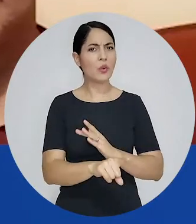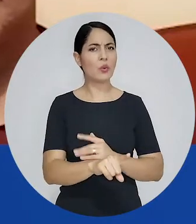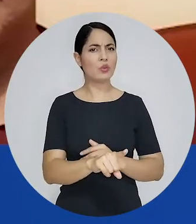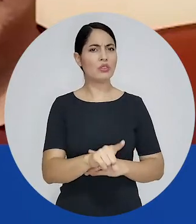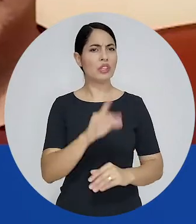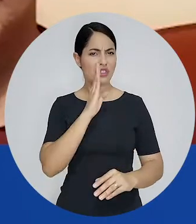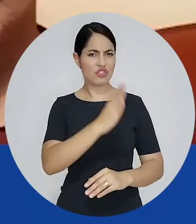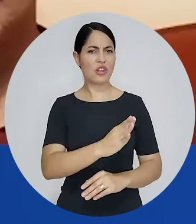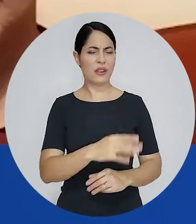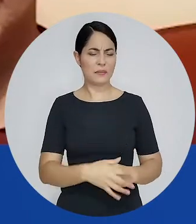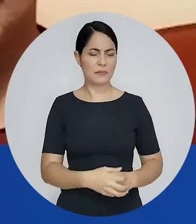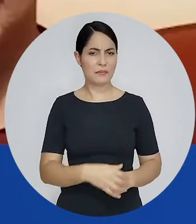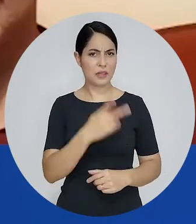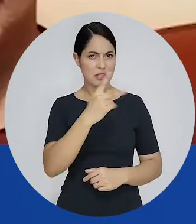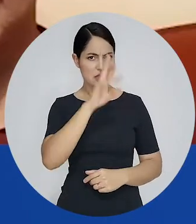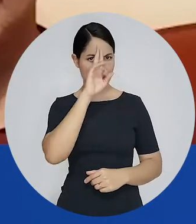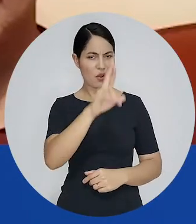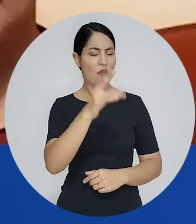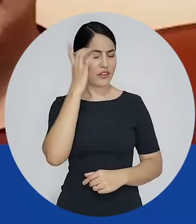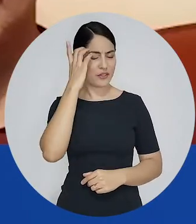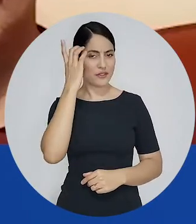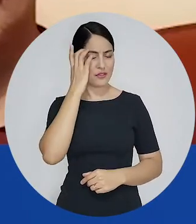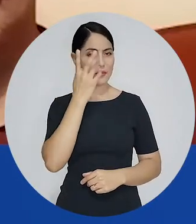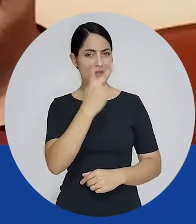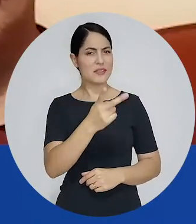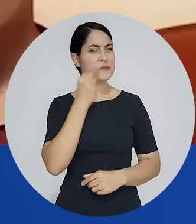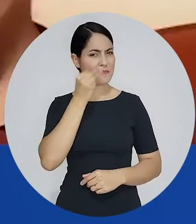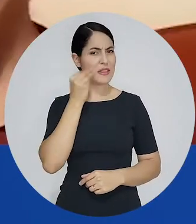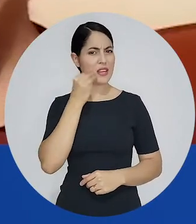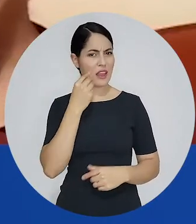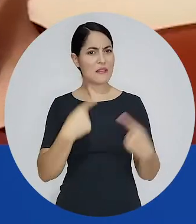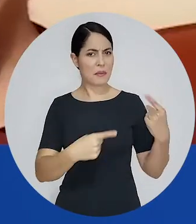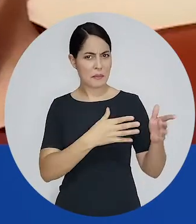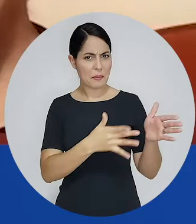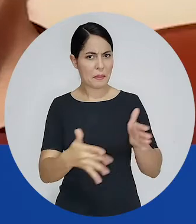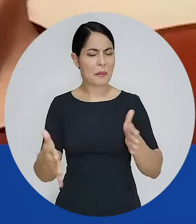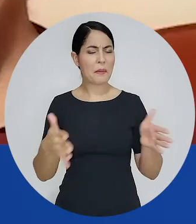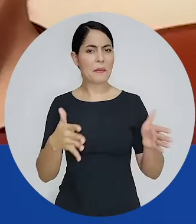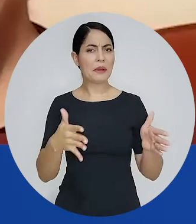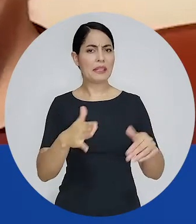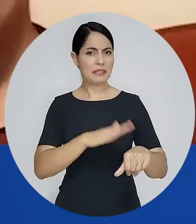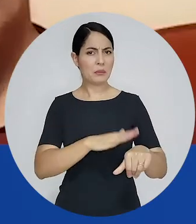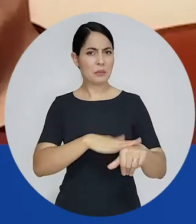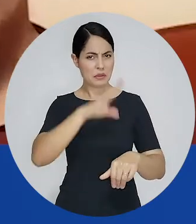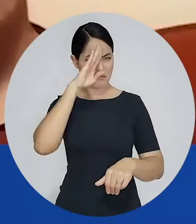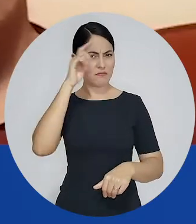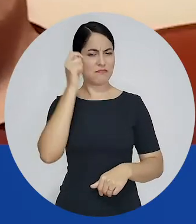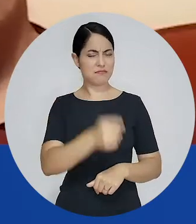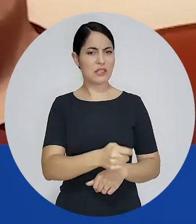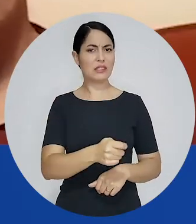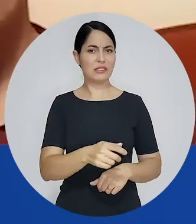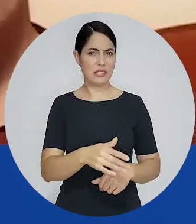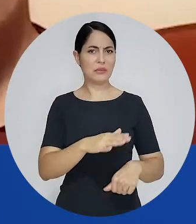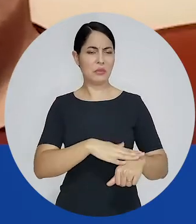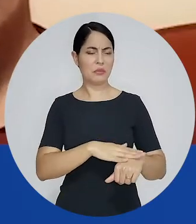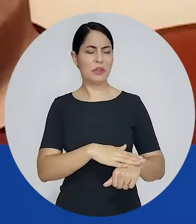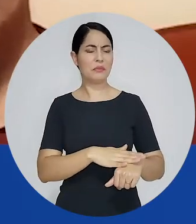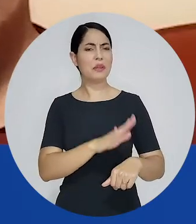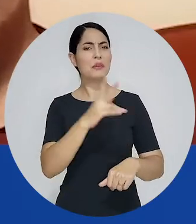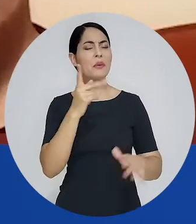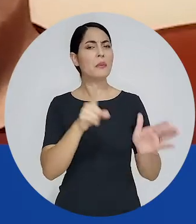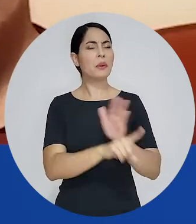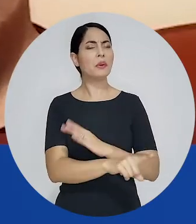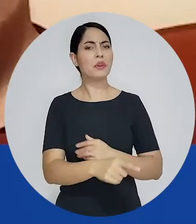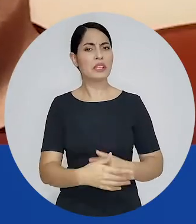objetiva, assim, para a senhora, com toda essa experiência política de vida, períodos da ditadura, pós